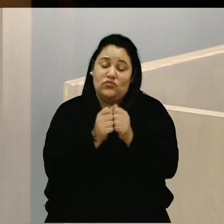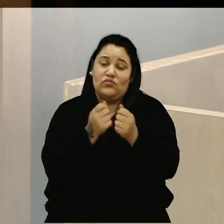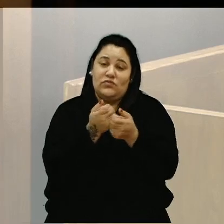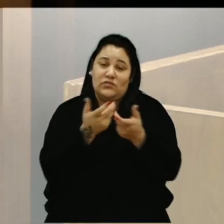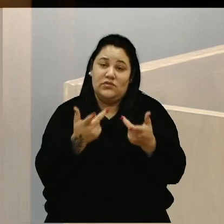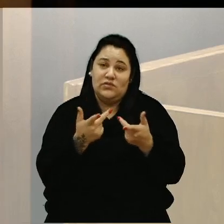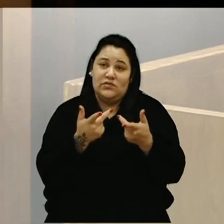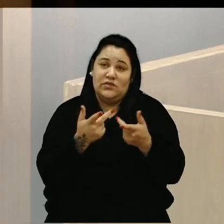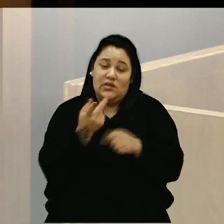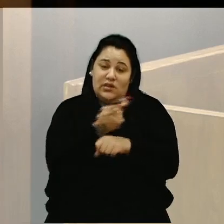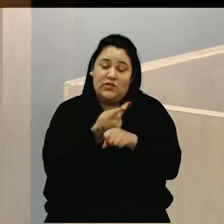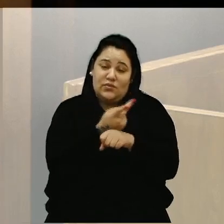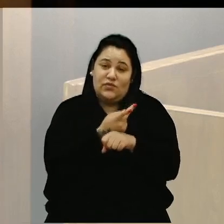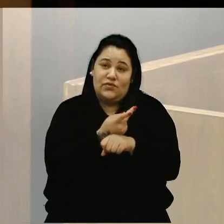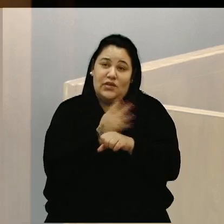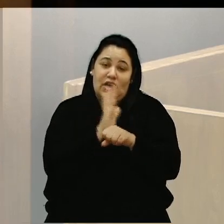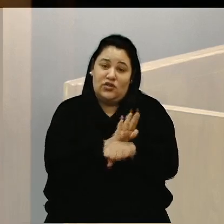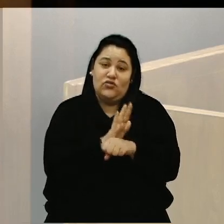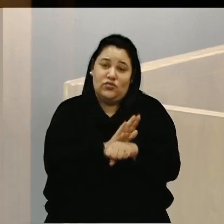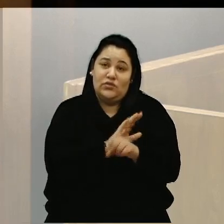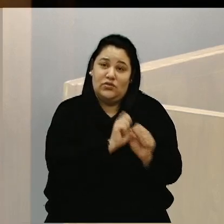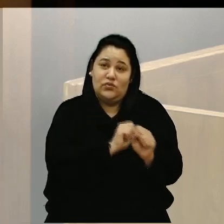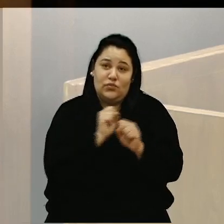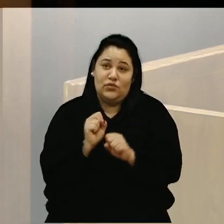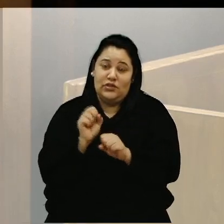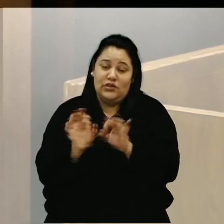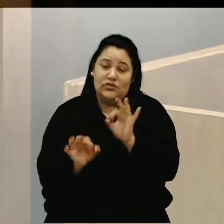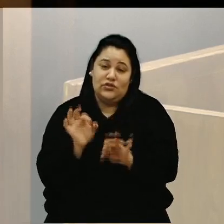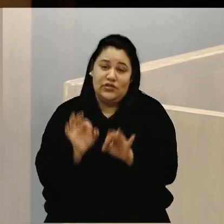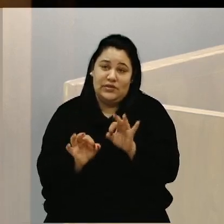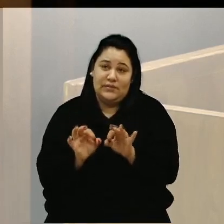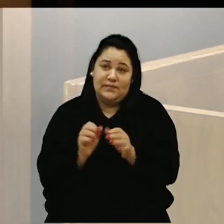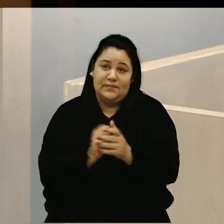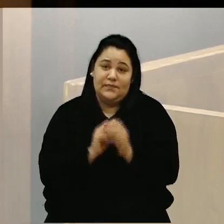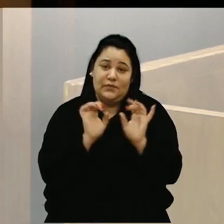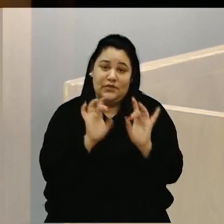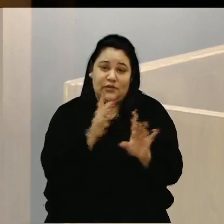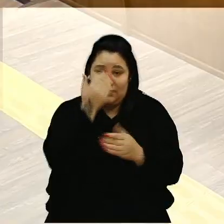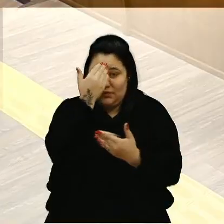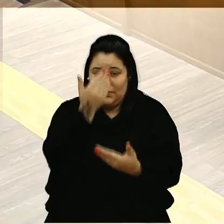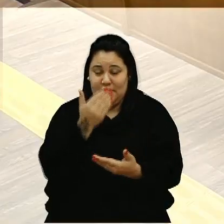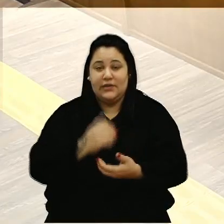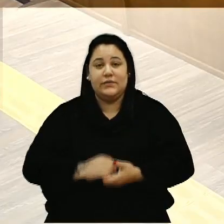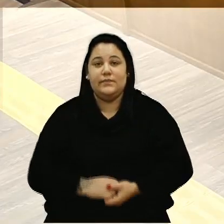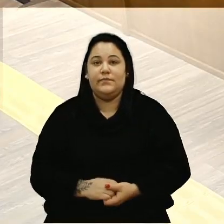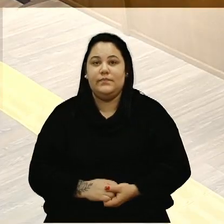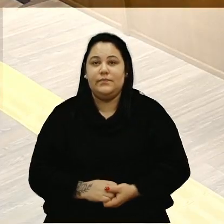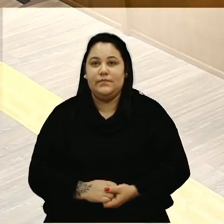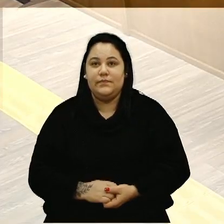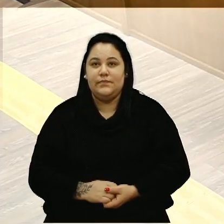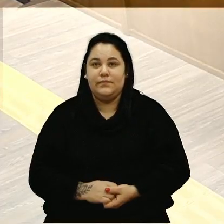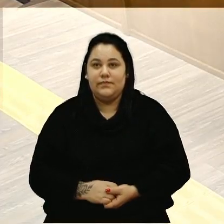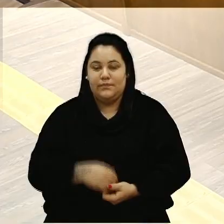assistência do Poder Judiciário e estejam em toda a rede. Era isso. Muito obrigada. Obrigado. Obrigado. Obrigada.